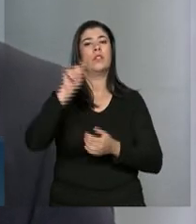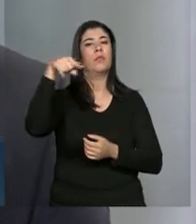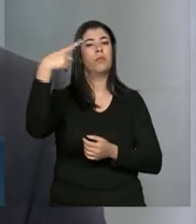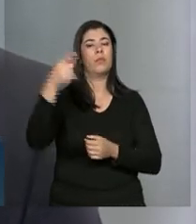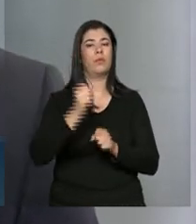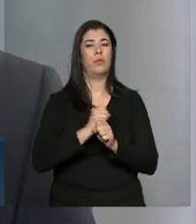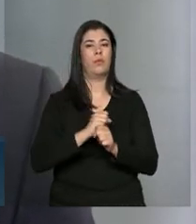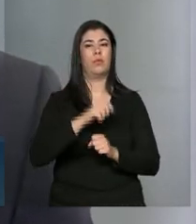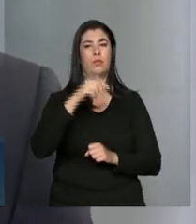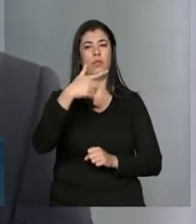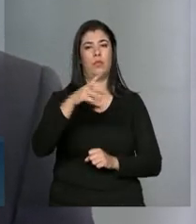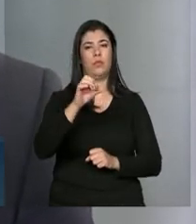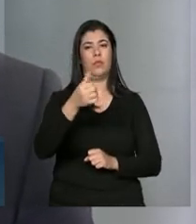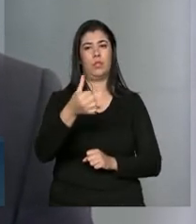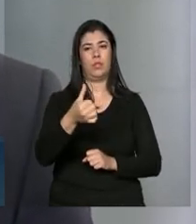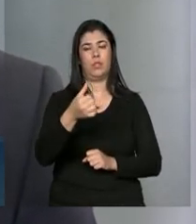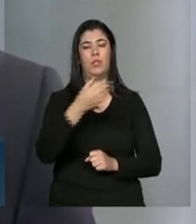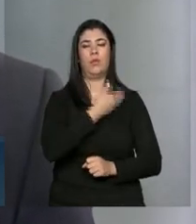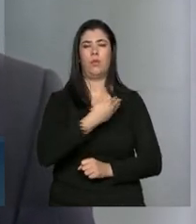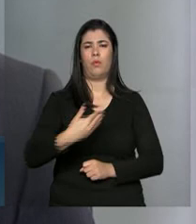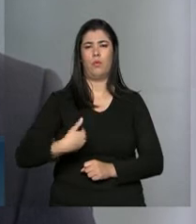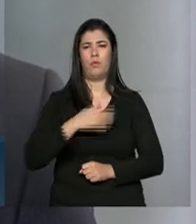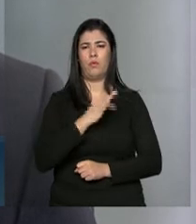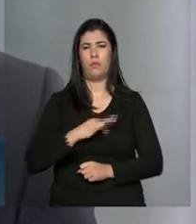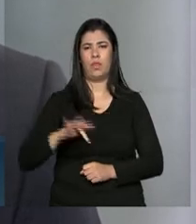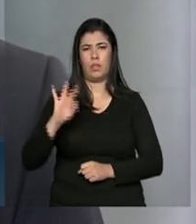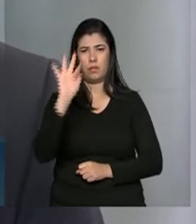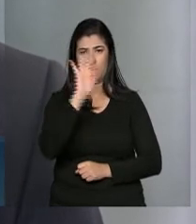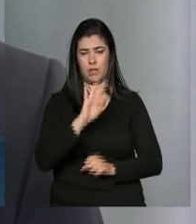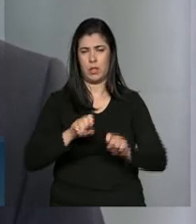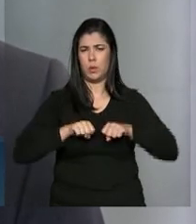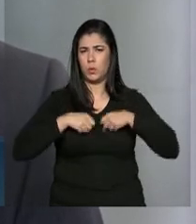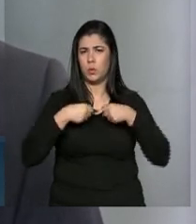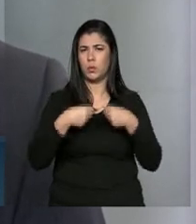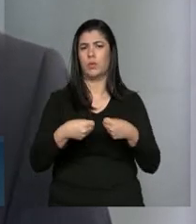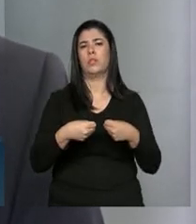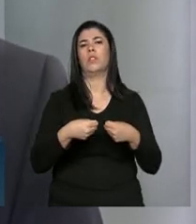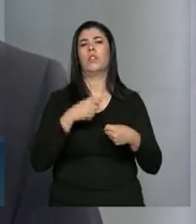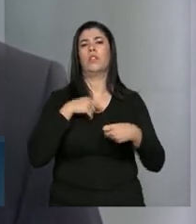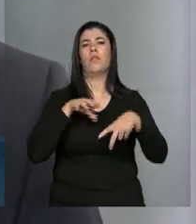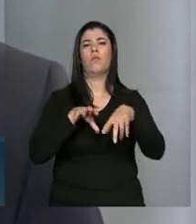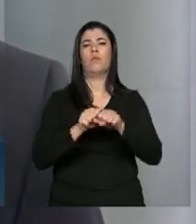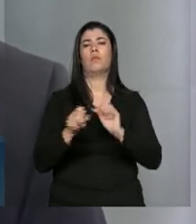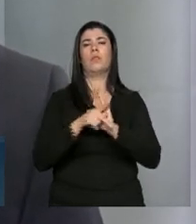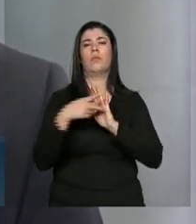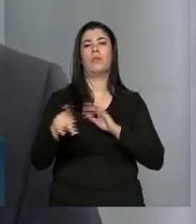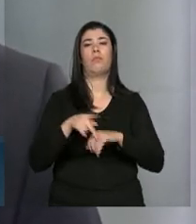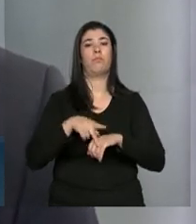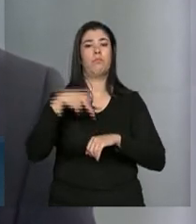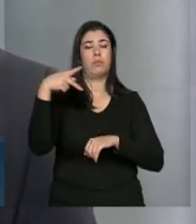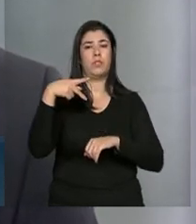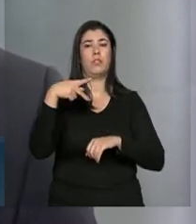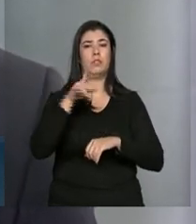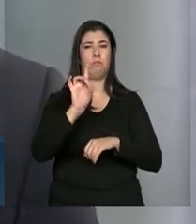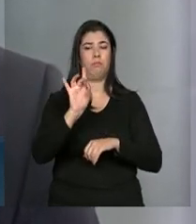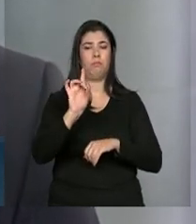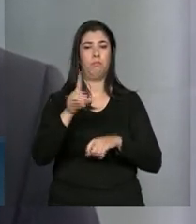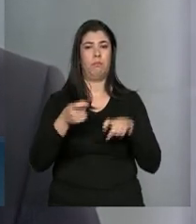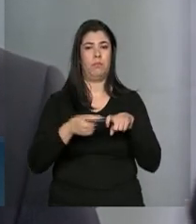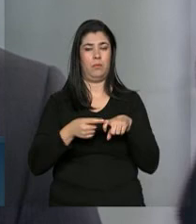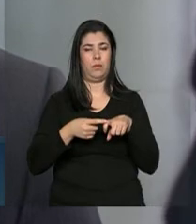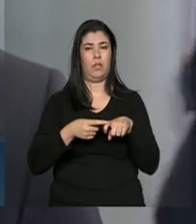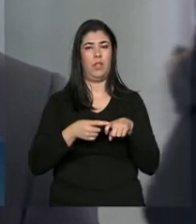2016, nesse esforço que o governo federal tem feito para ter a formação de especialistas de acordo com as necessidades